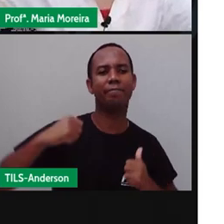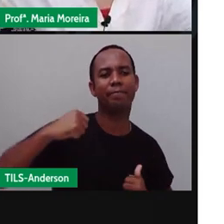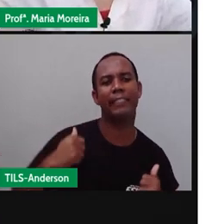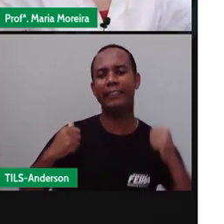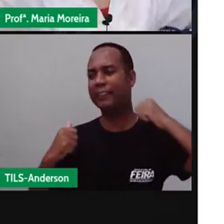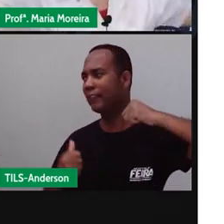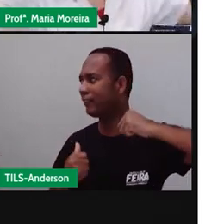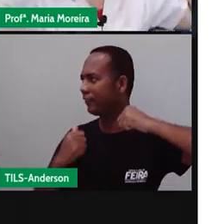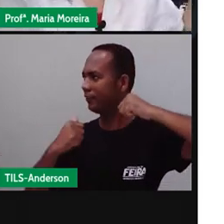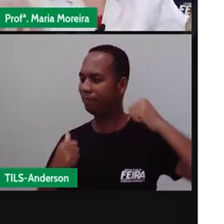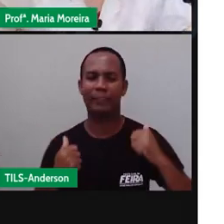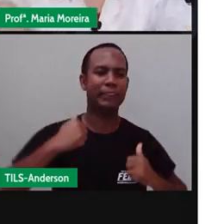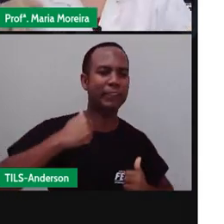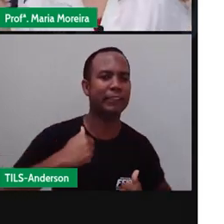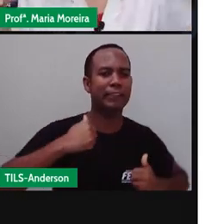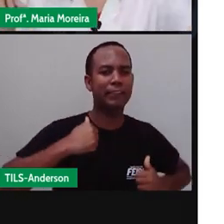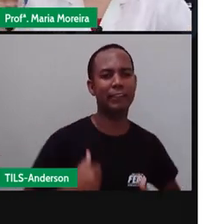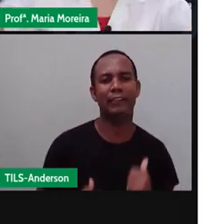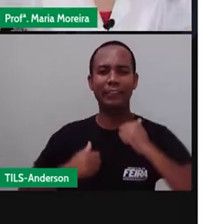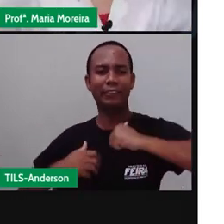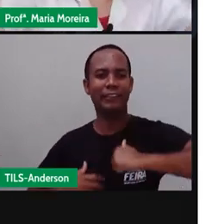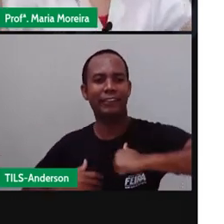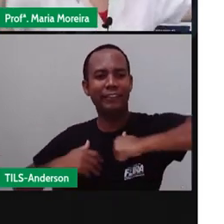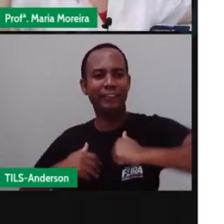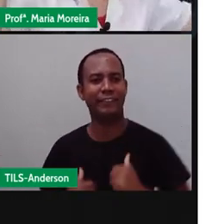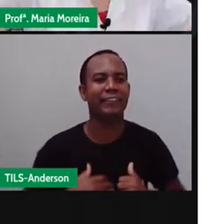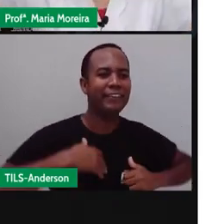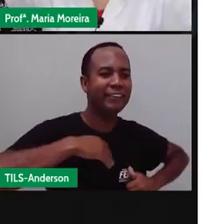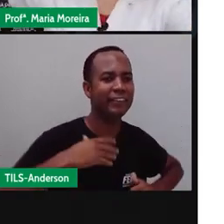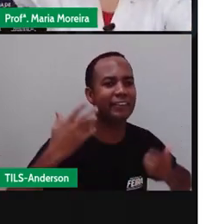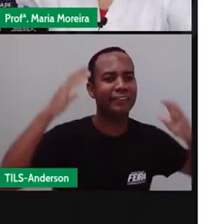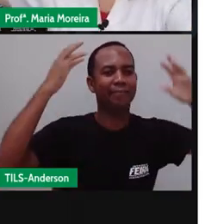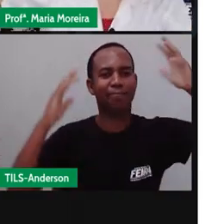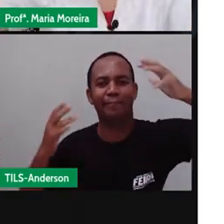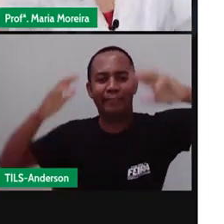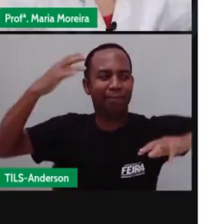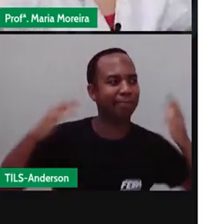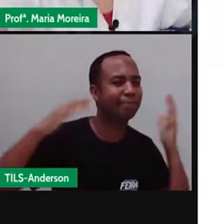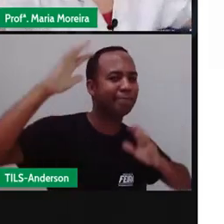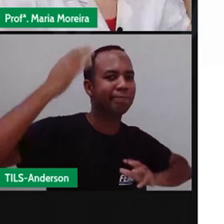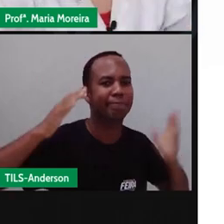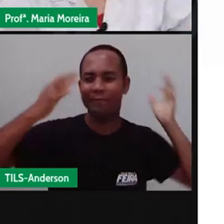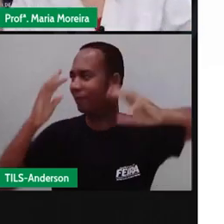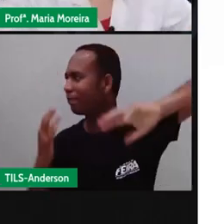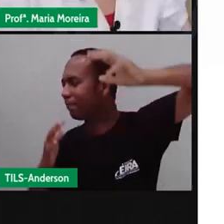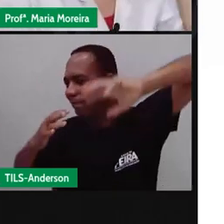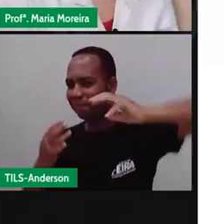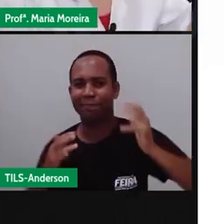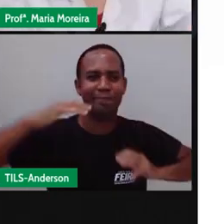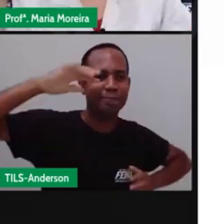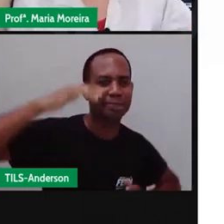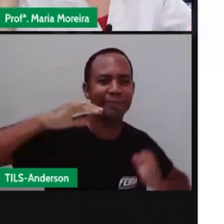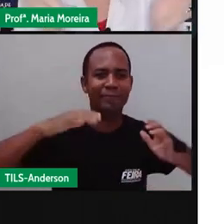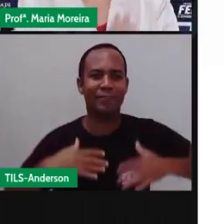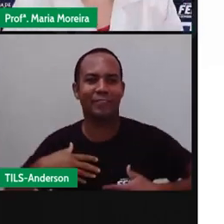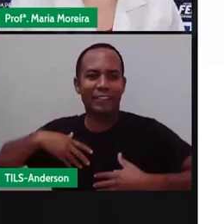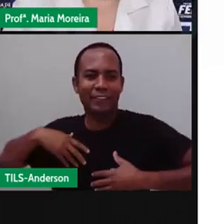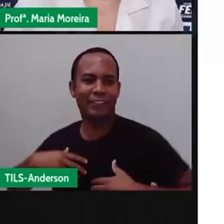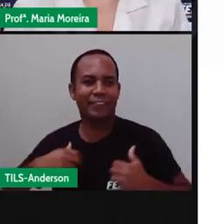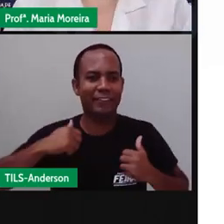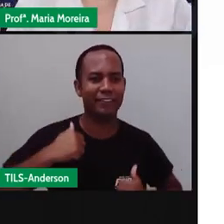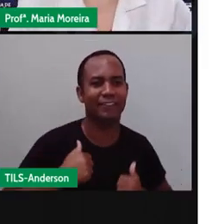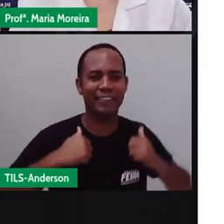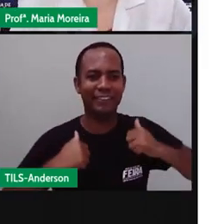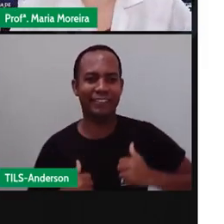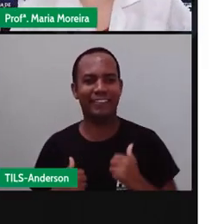de fogueira. Dançando, dançando, dançando. Dan, dan, dançando. Esse feriado